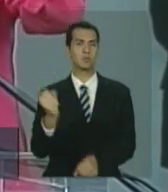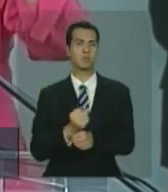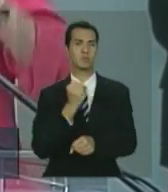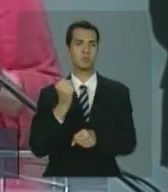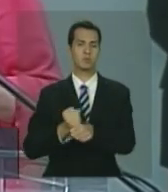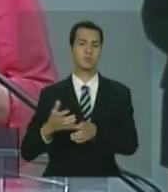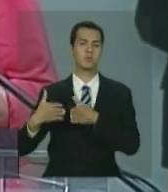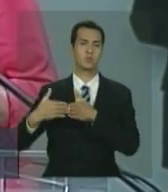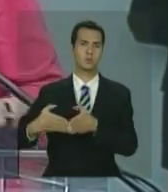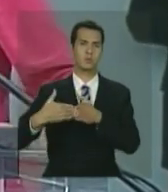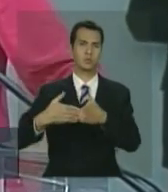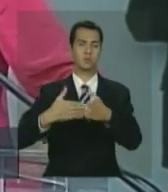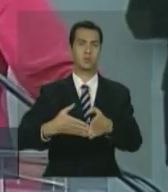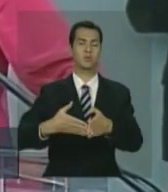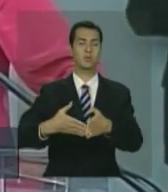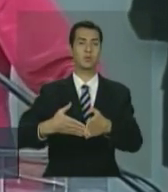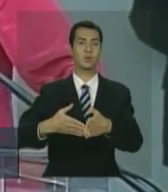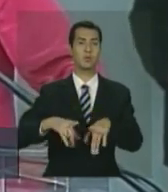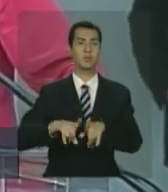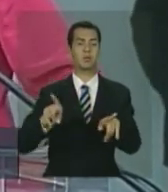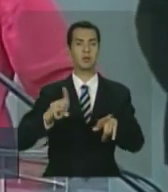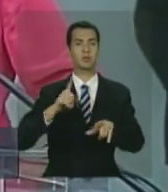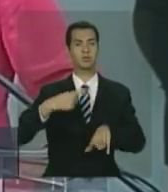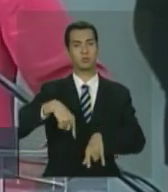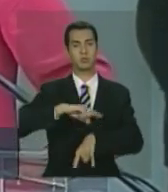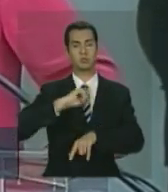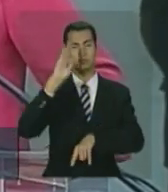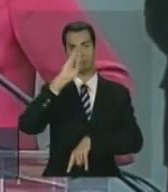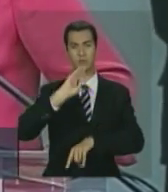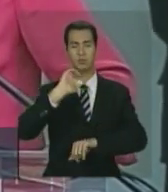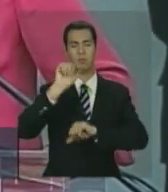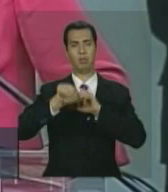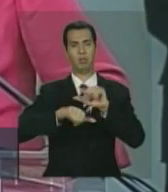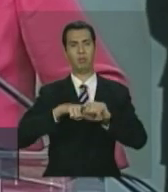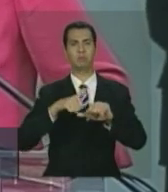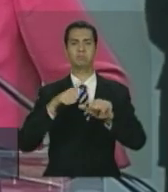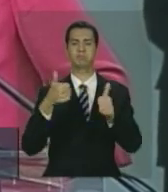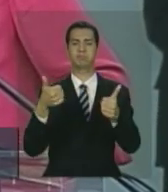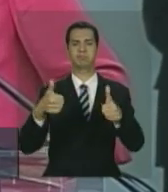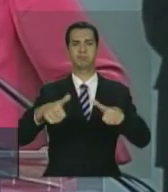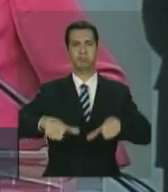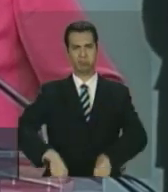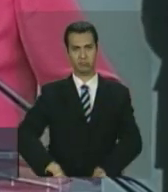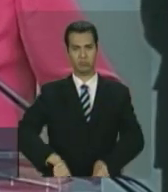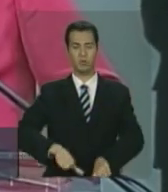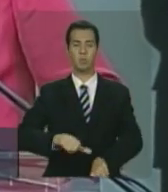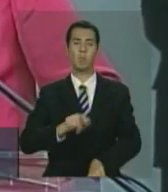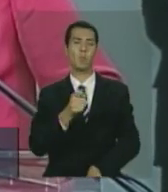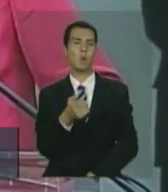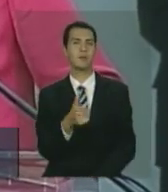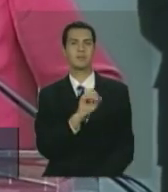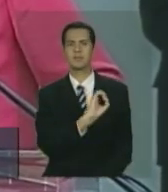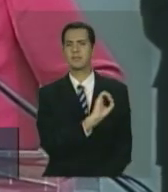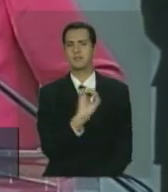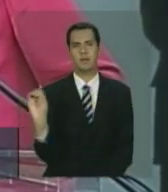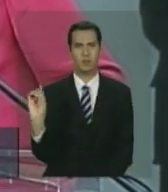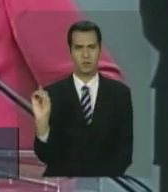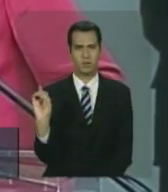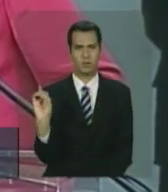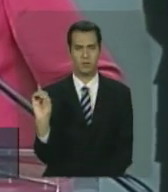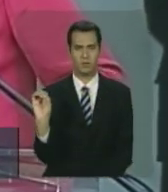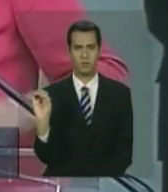na década de 80, nos transformando em quase zero de produção no início